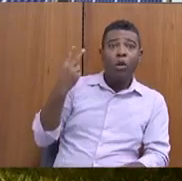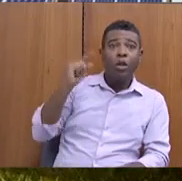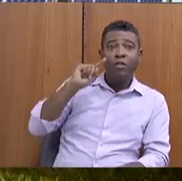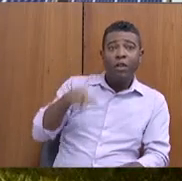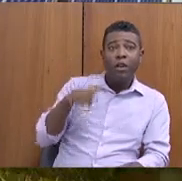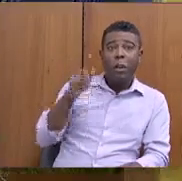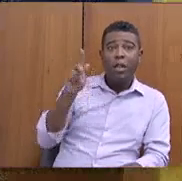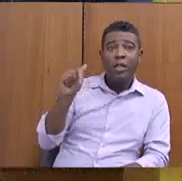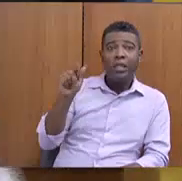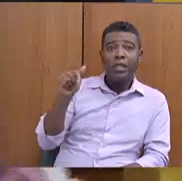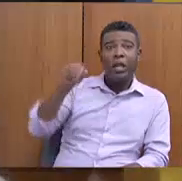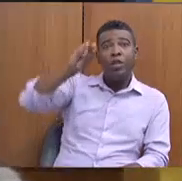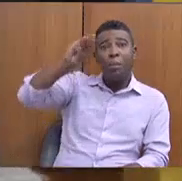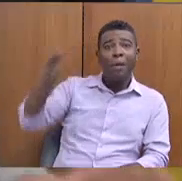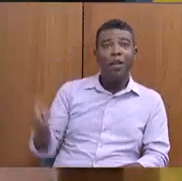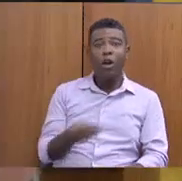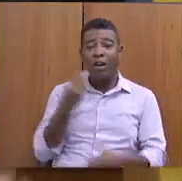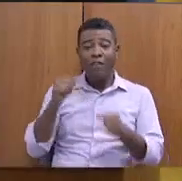2023.